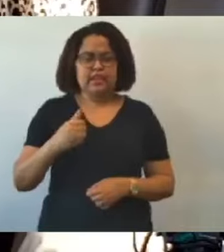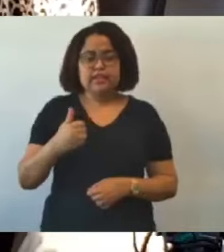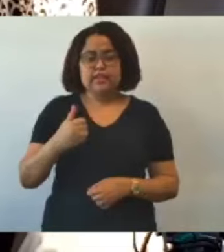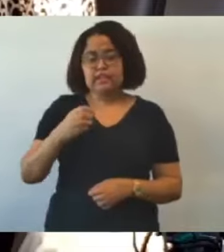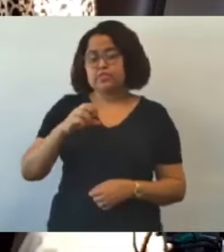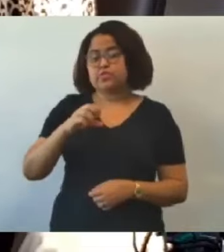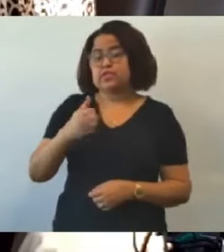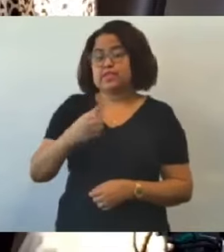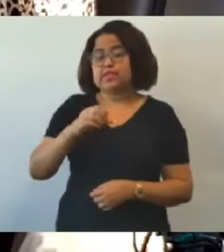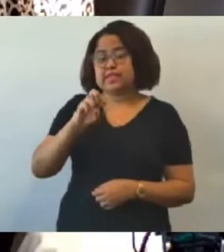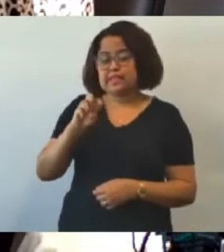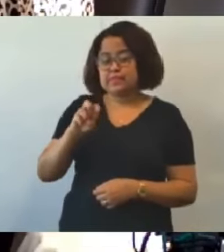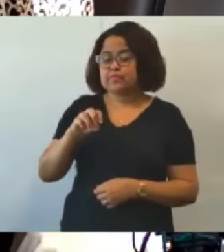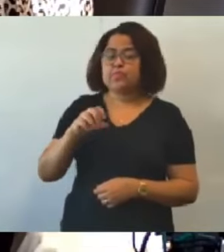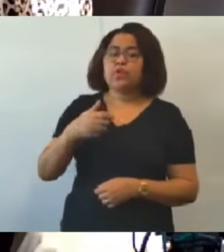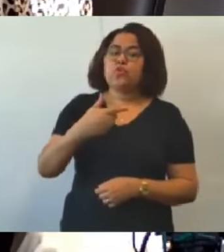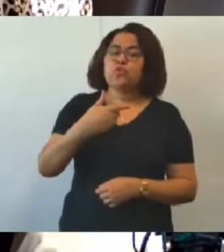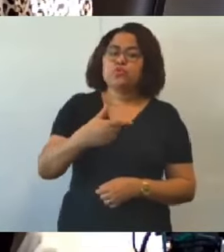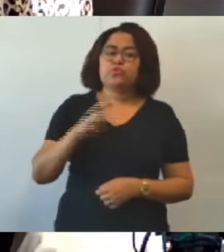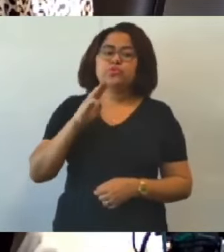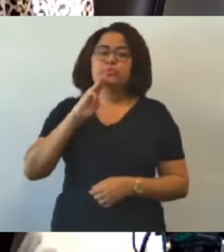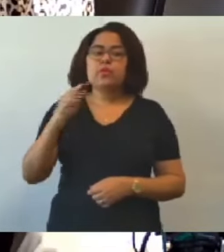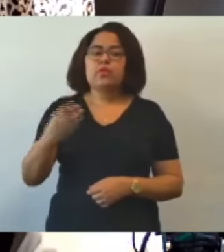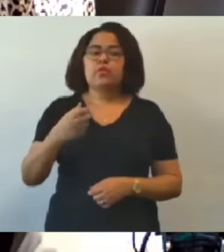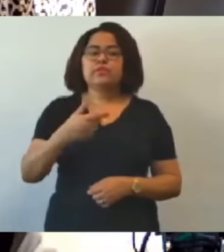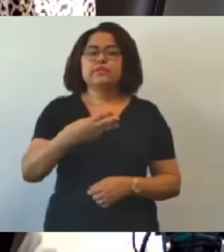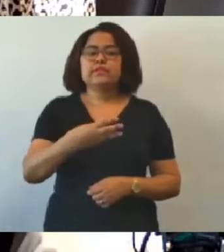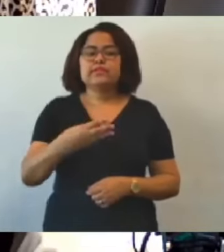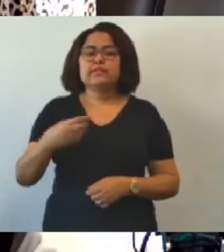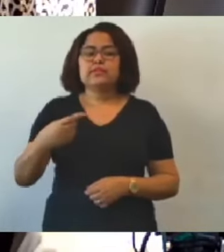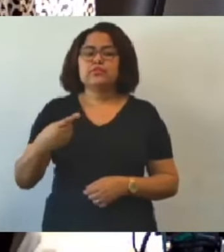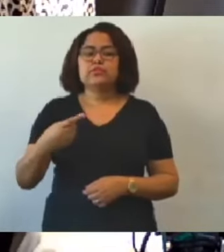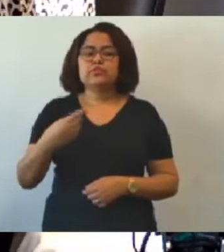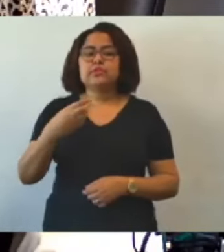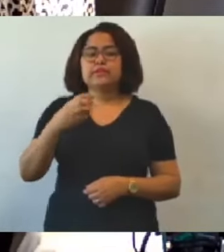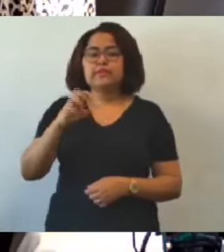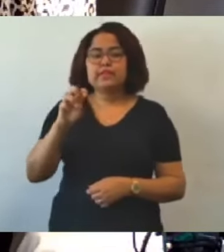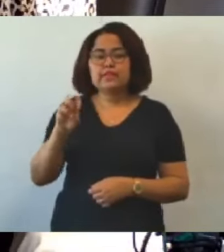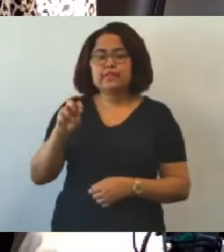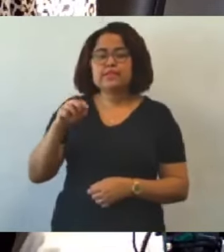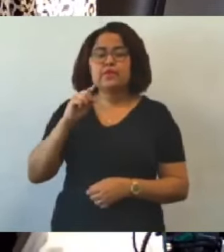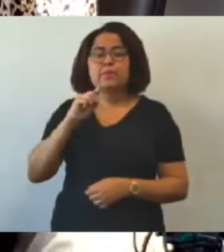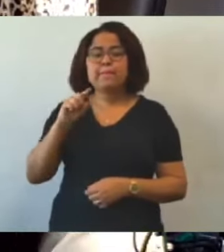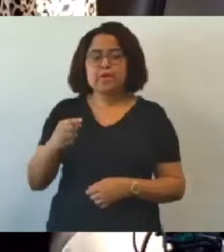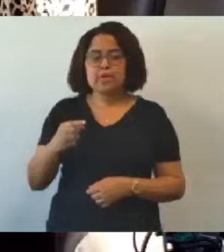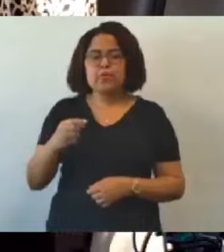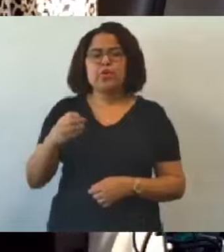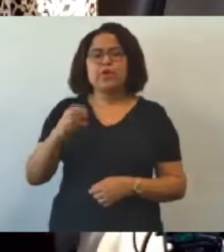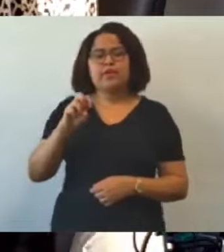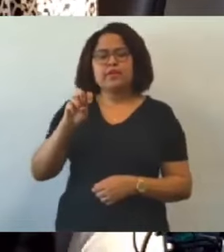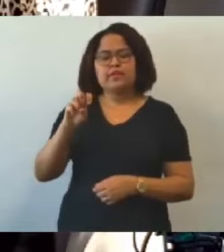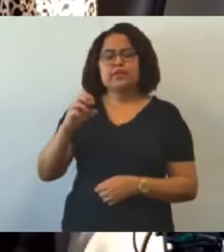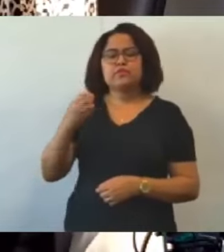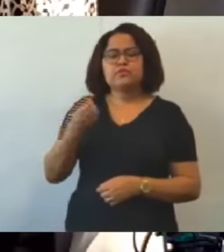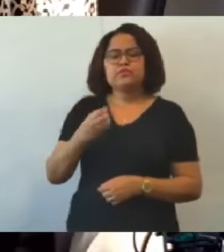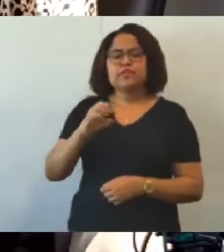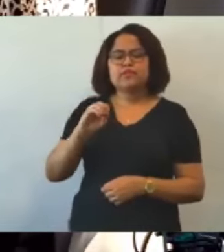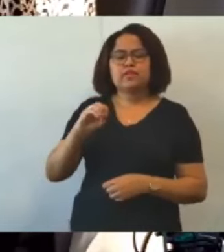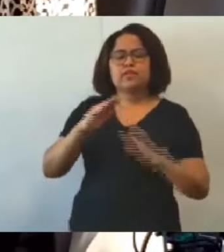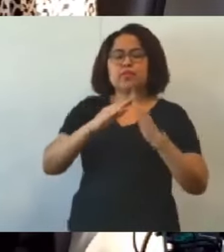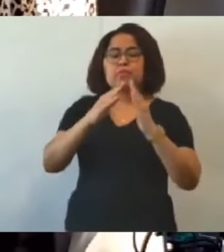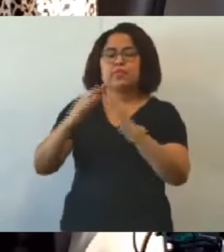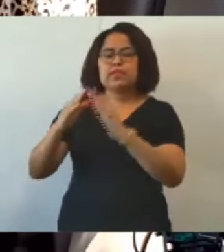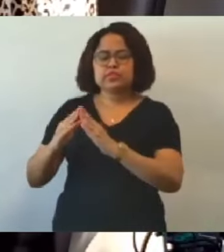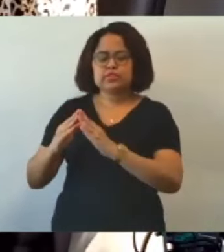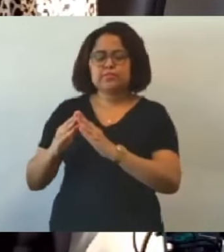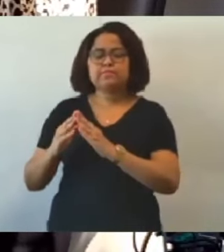inventa aí os problemas que foram elencados por parte dos conselheiros. Todos falaram, todas as regionais, um excesso de demanda que ninguém